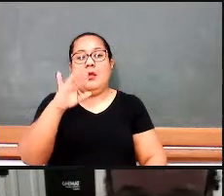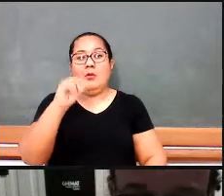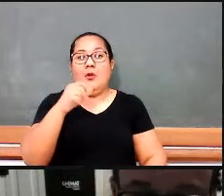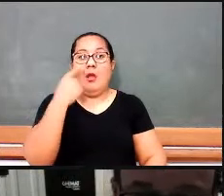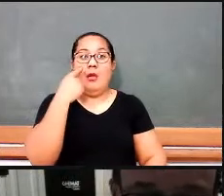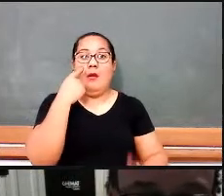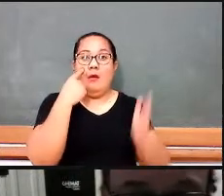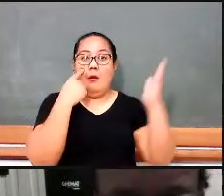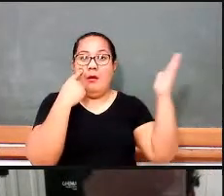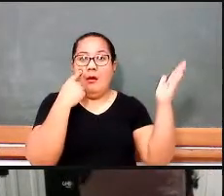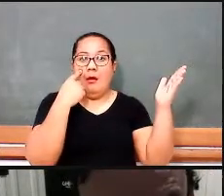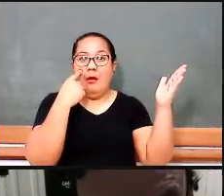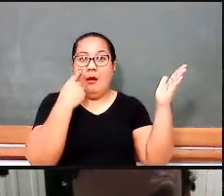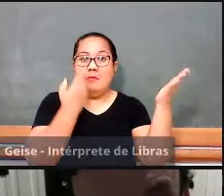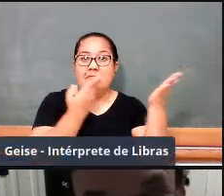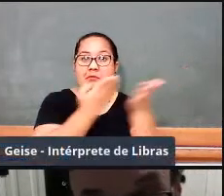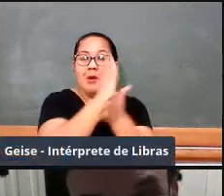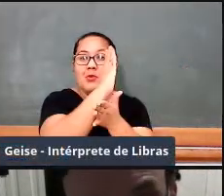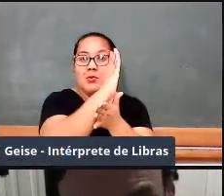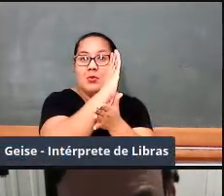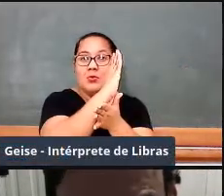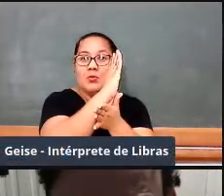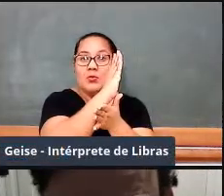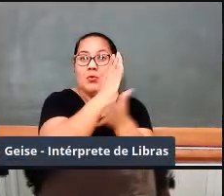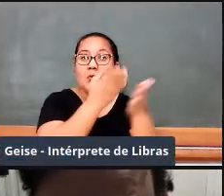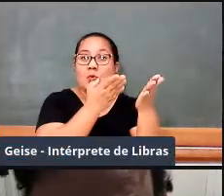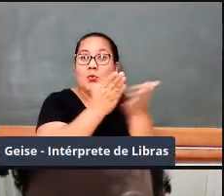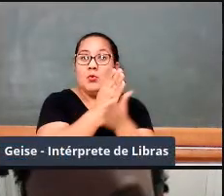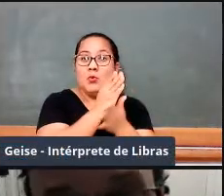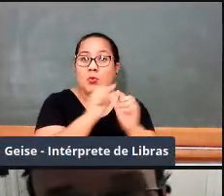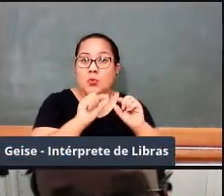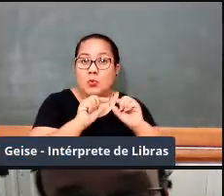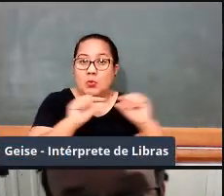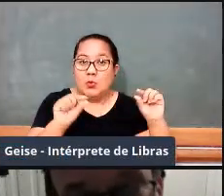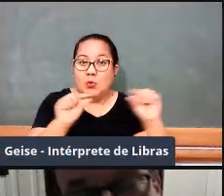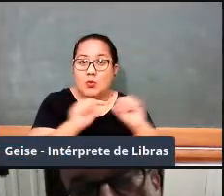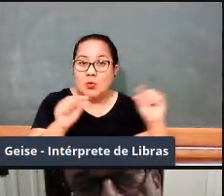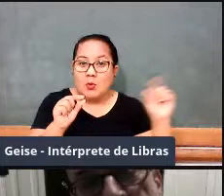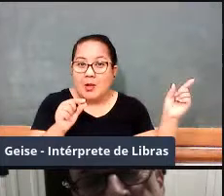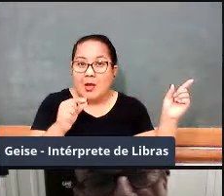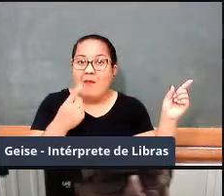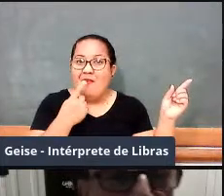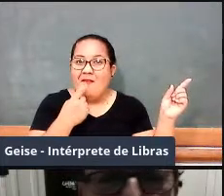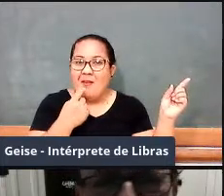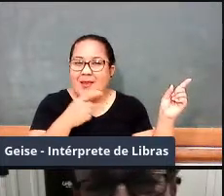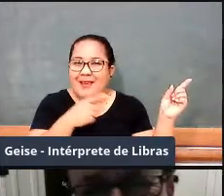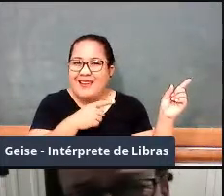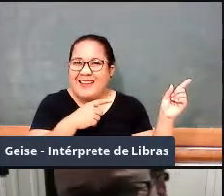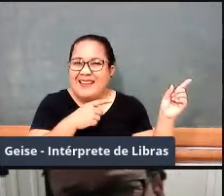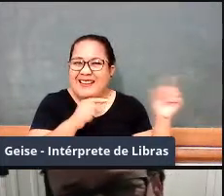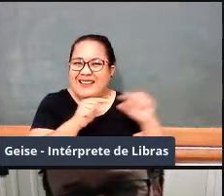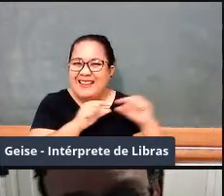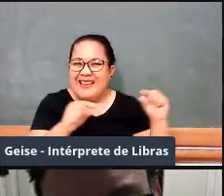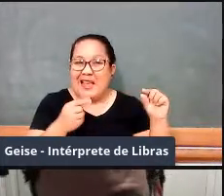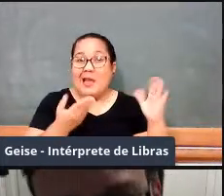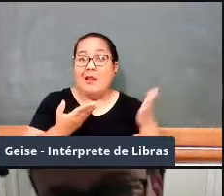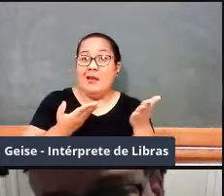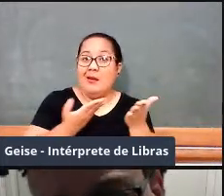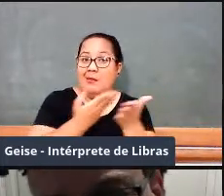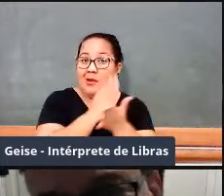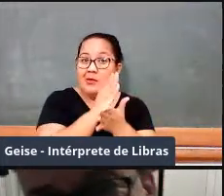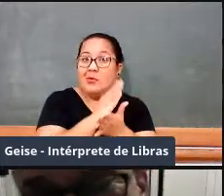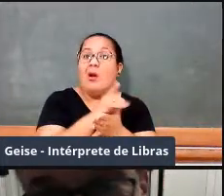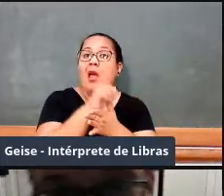plana, está escrito aqui, é difícil de ler, mas é no exame de geometria plana, isso está aí nos arquivos lá da